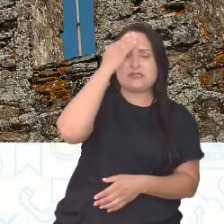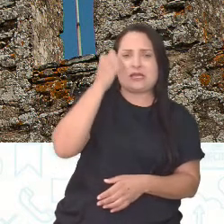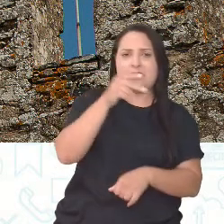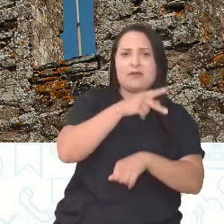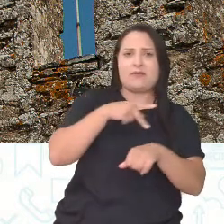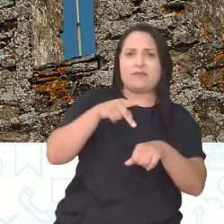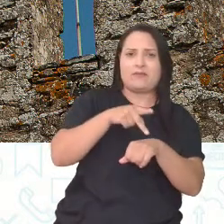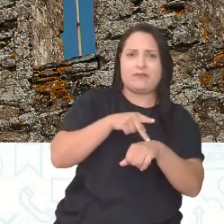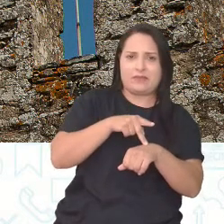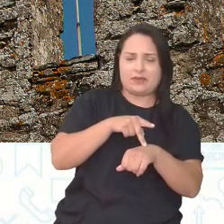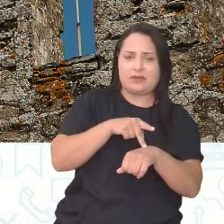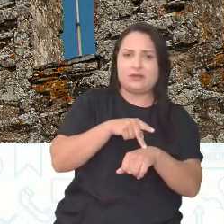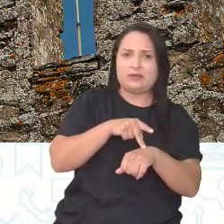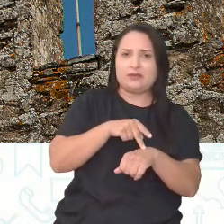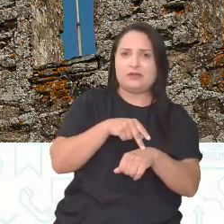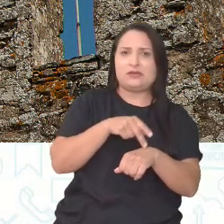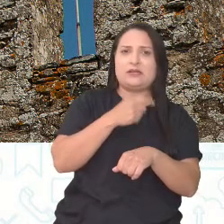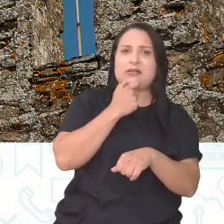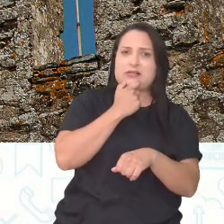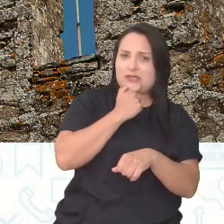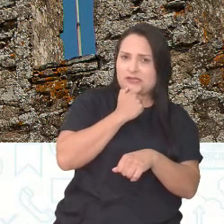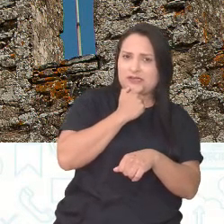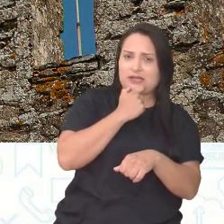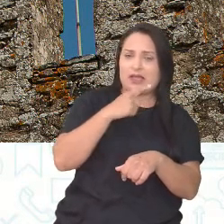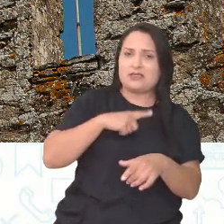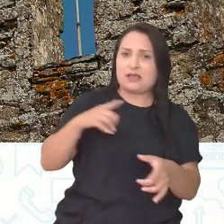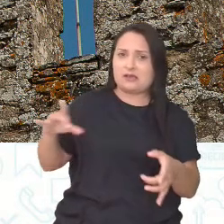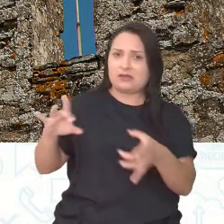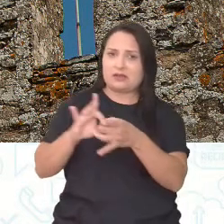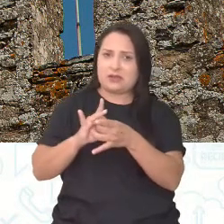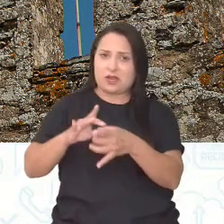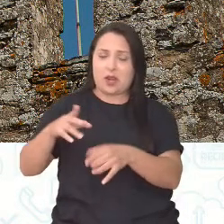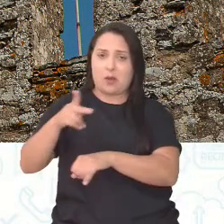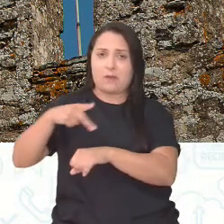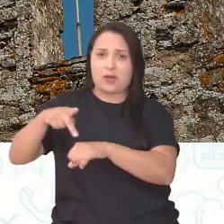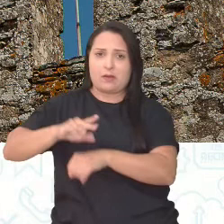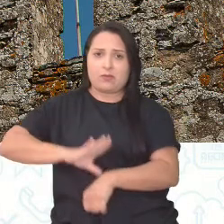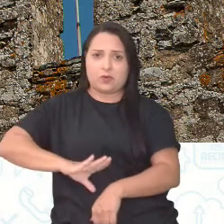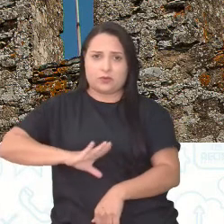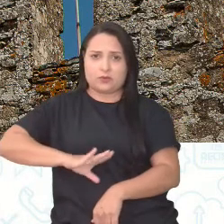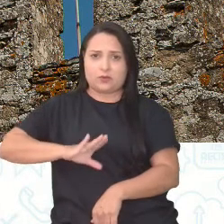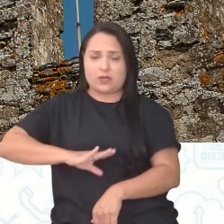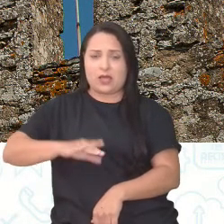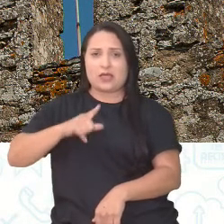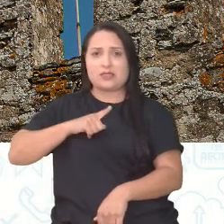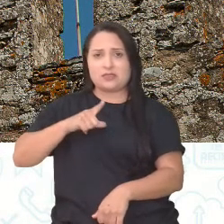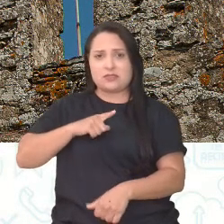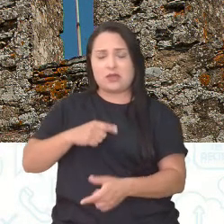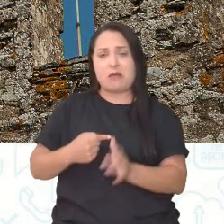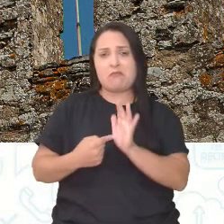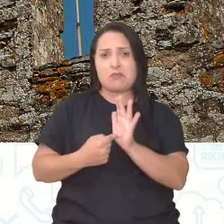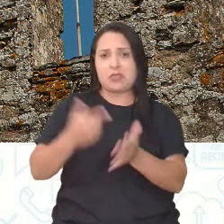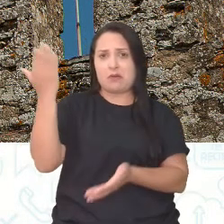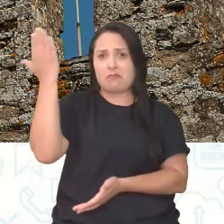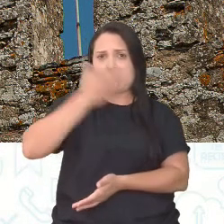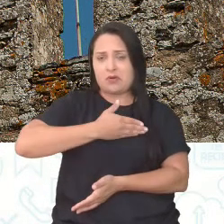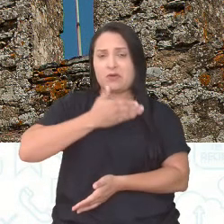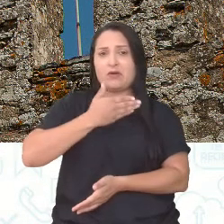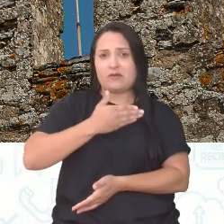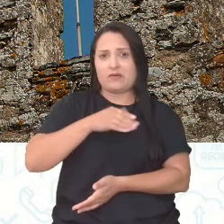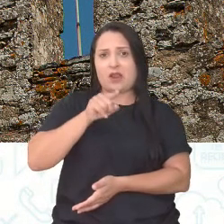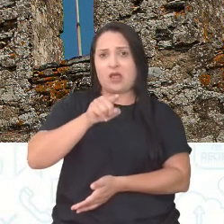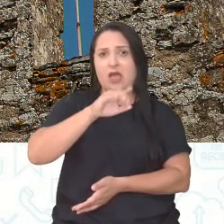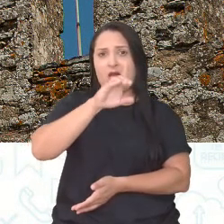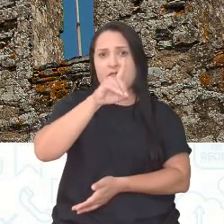Portugal era um grande aliado da Inglaterra, certo? Que prestava contas a Dom João, claro, porque eles não iam ficar